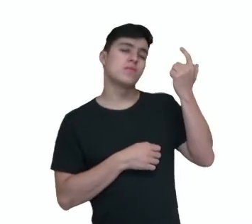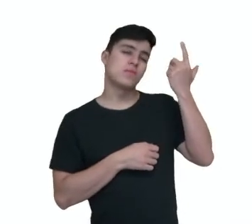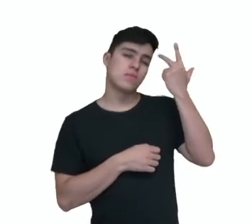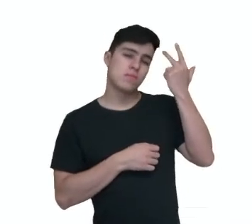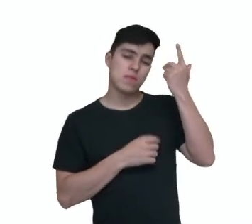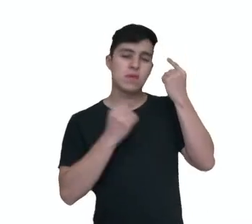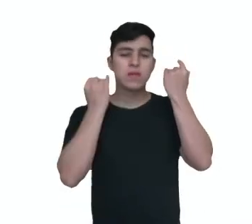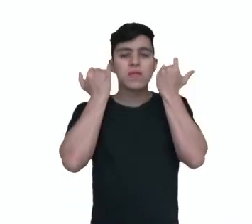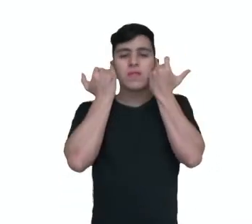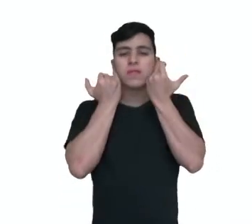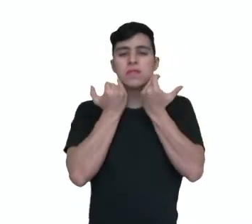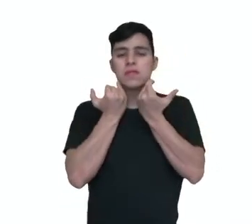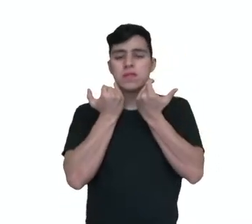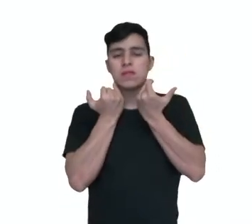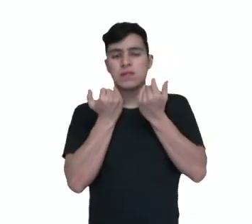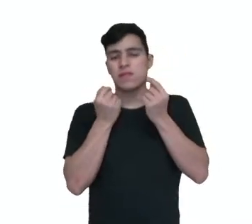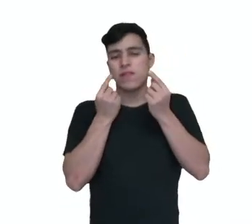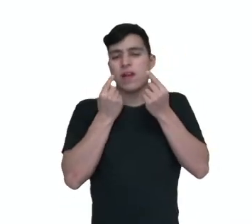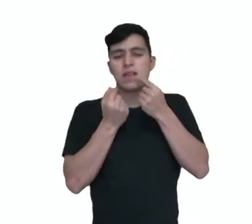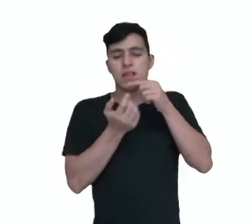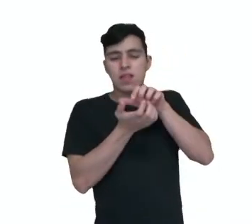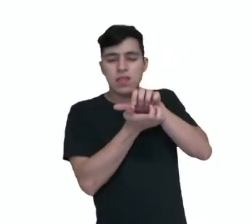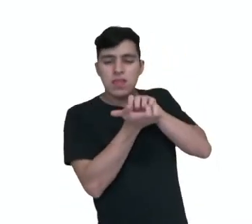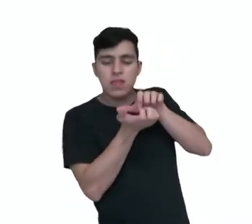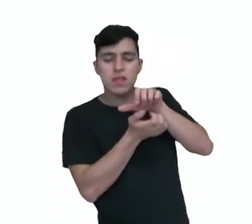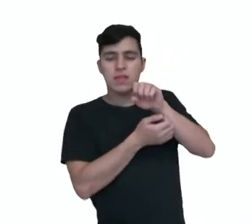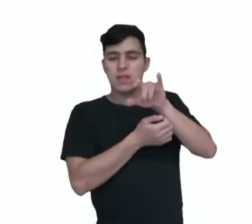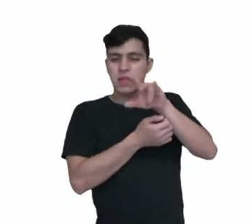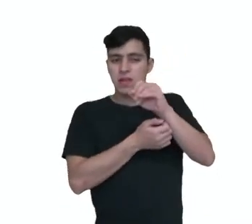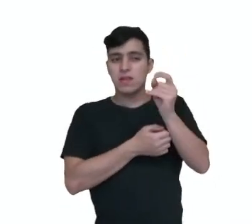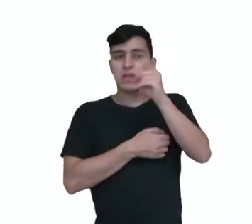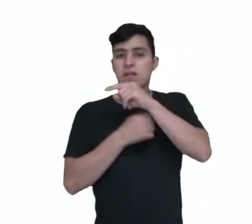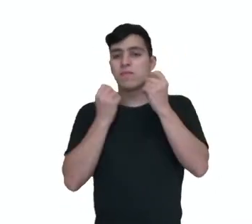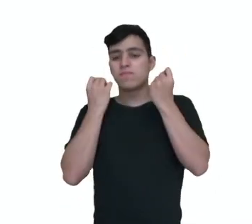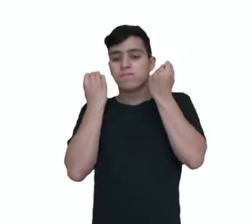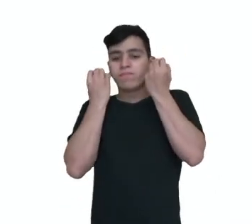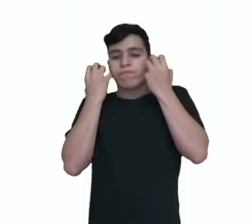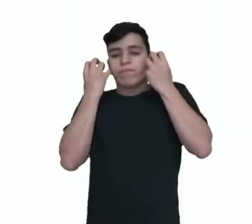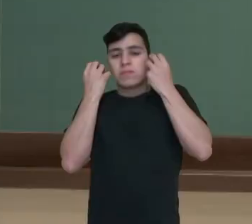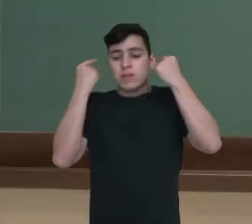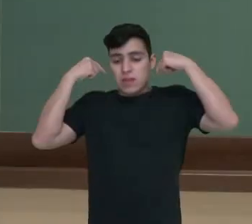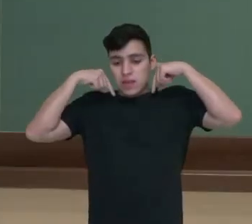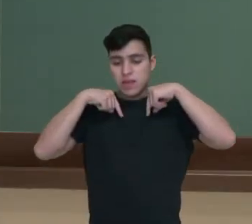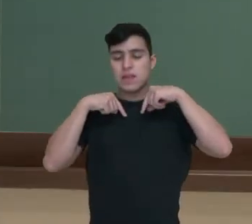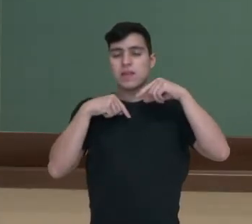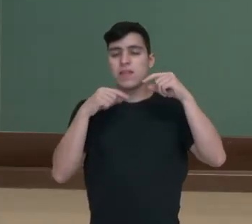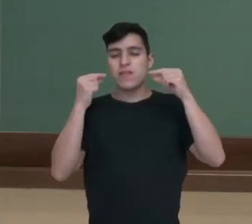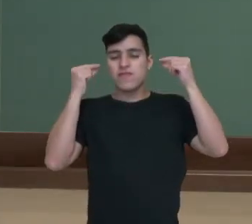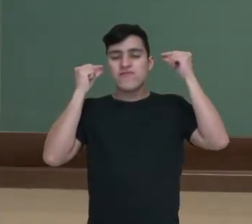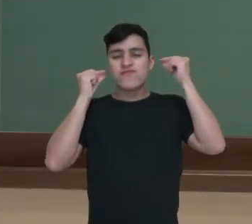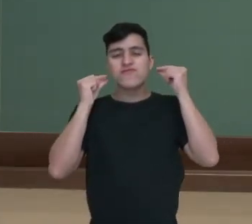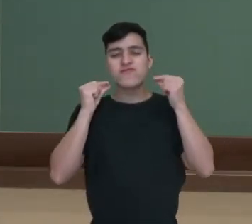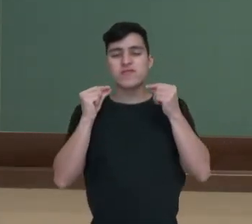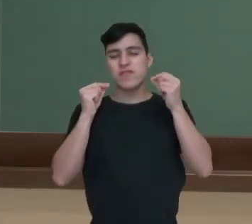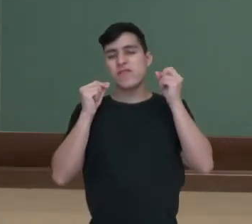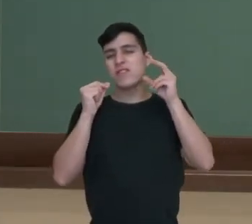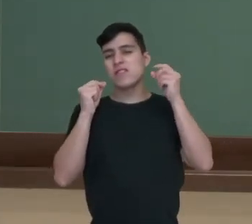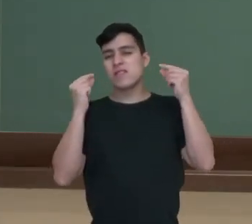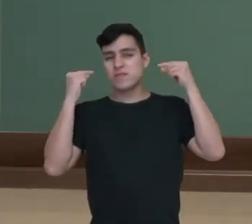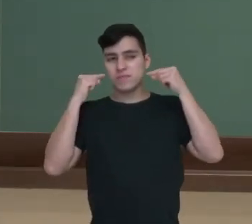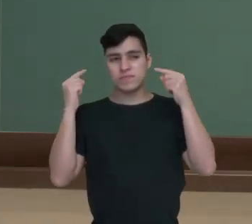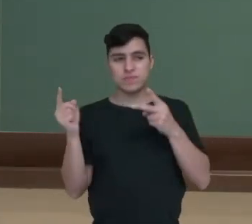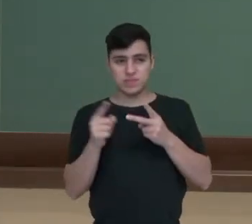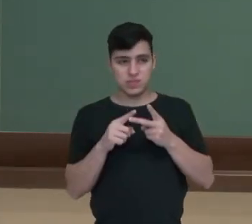normal. Na direita, ela é inchada. É nesse local que o micro-organismo se aloja. A catapora é uma